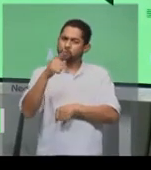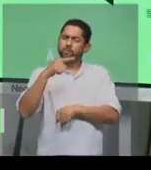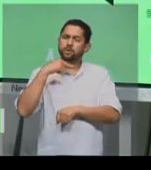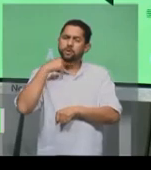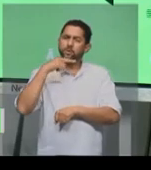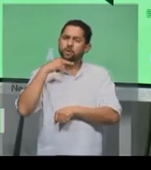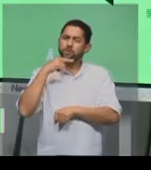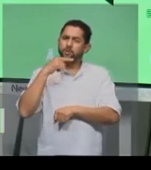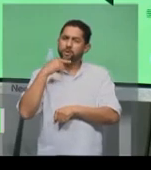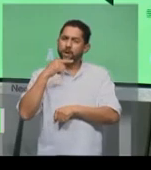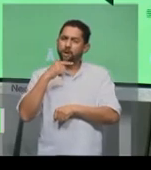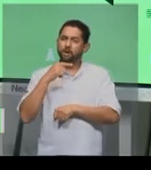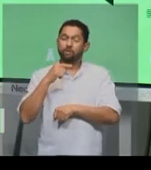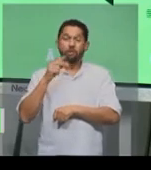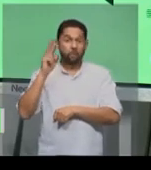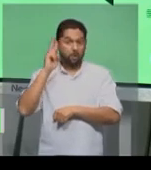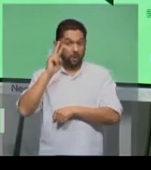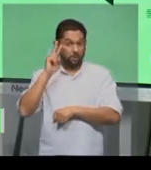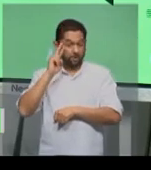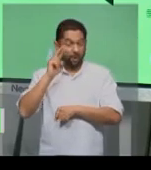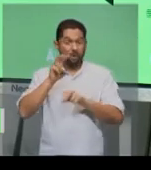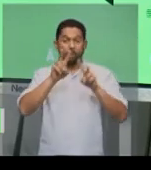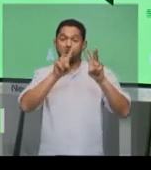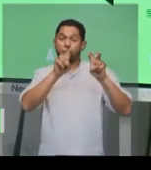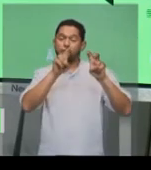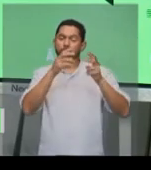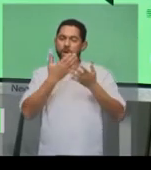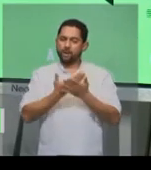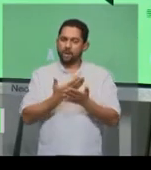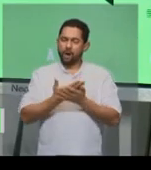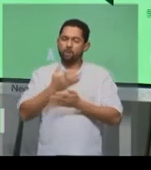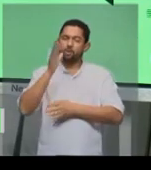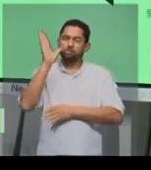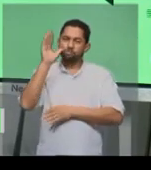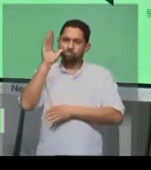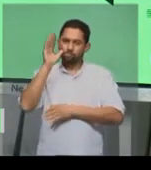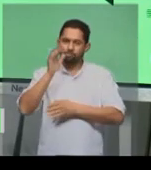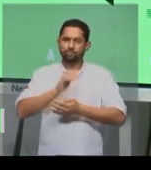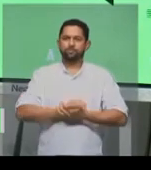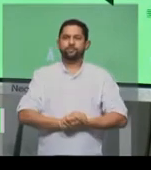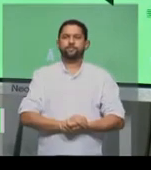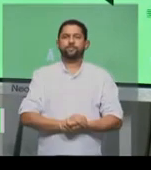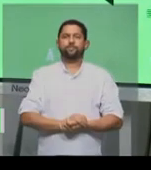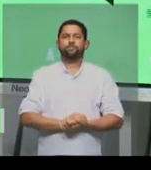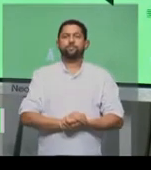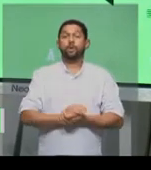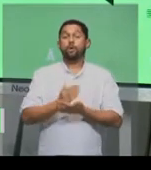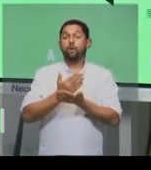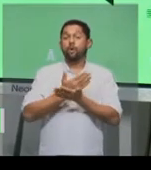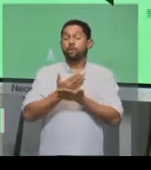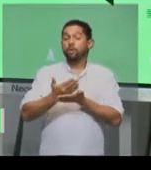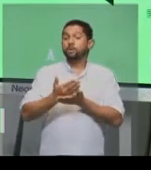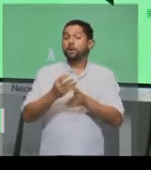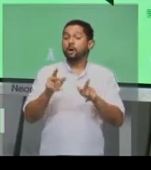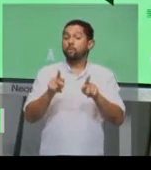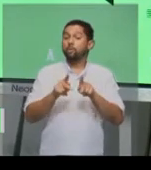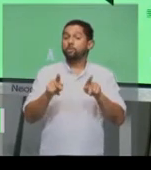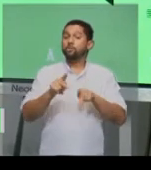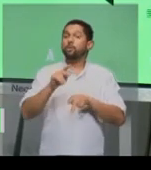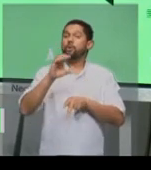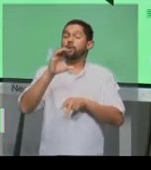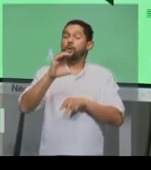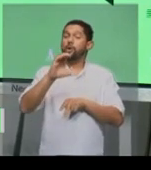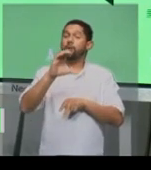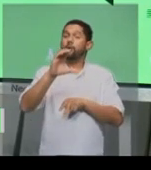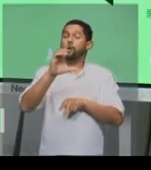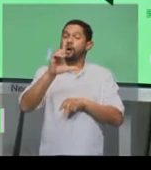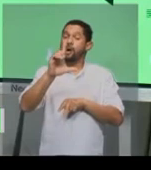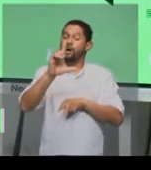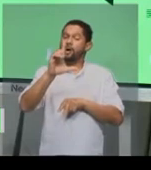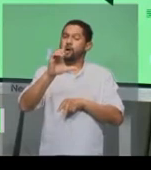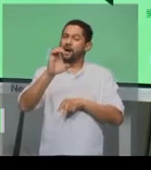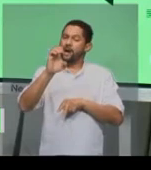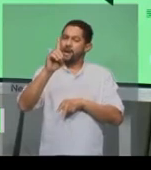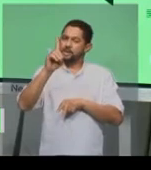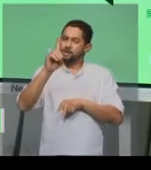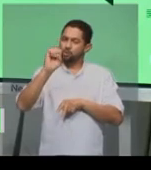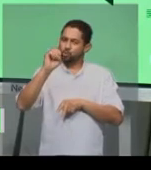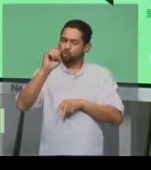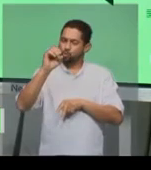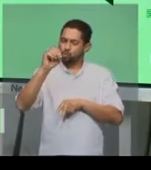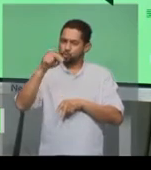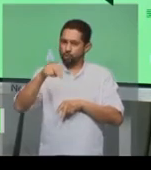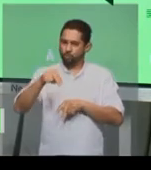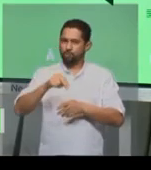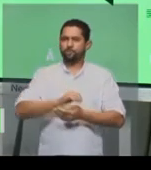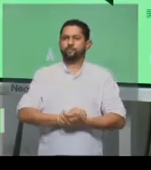para a gente, vamos relembrar os temas das suas aulas de hoje. Vamos começar com o professor Clédison. Professor Clédison, tudo